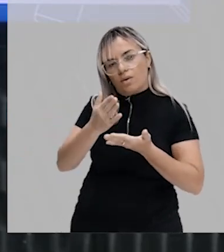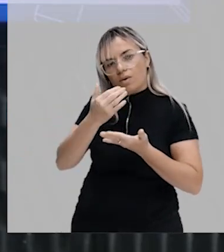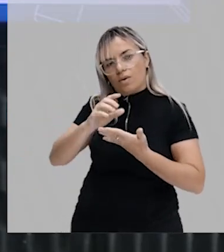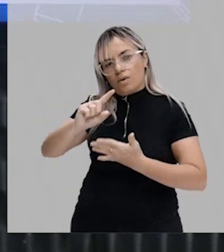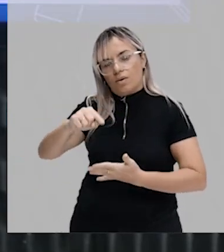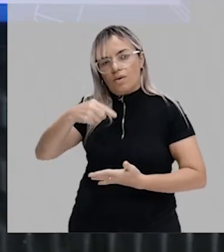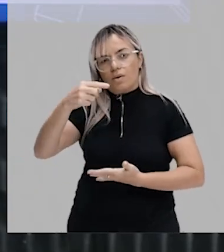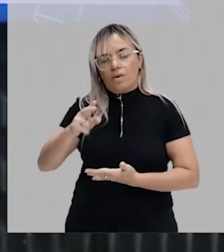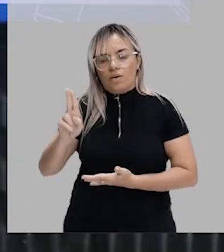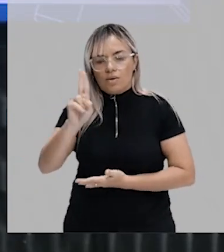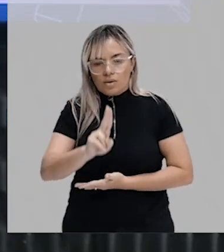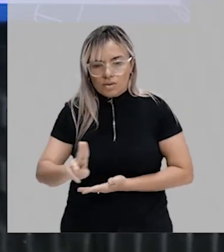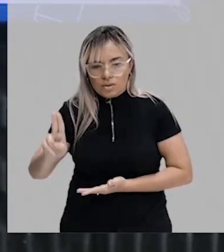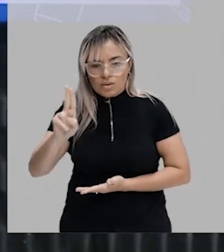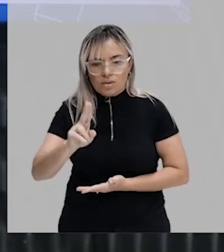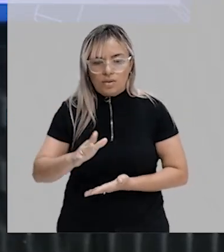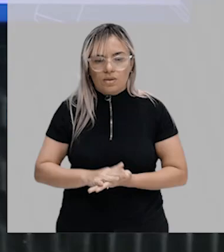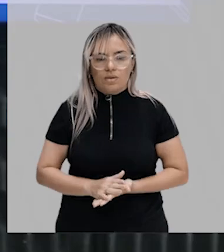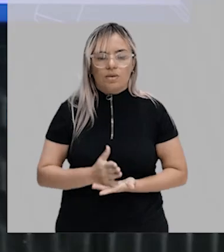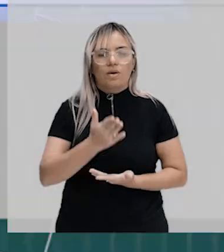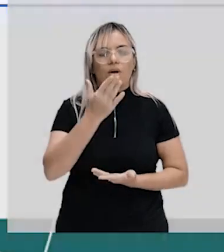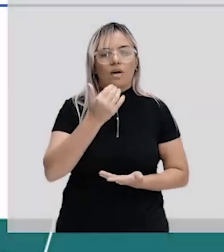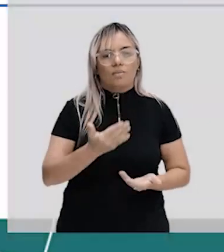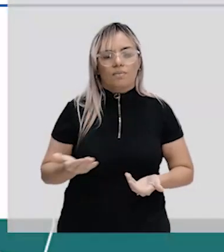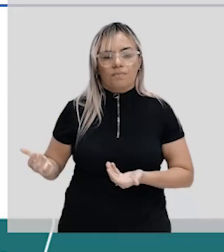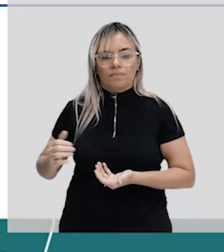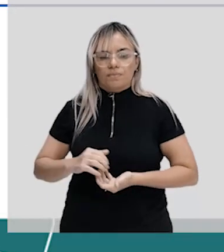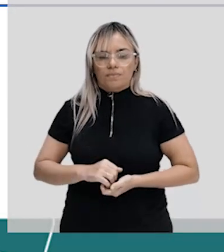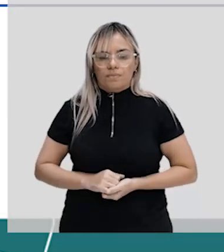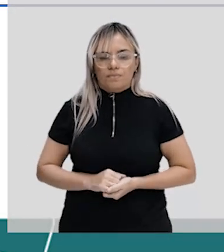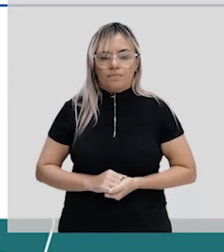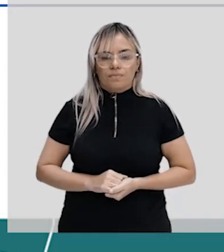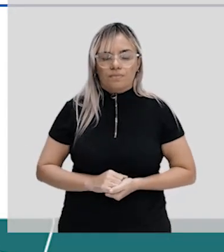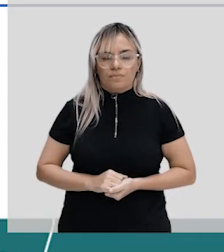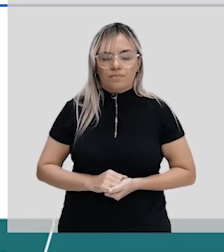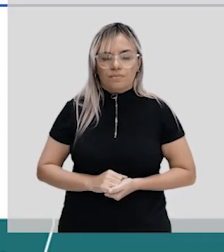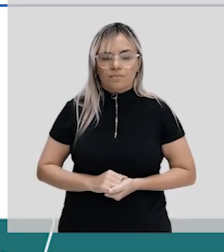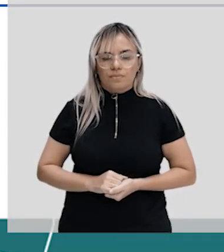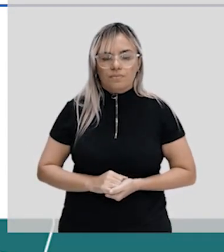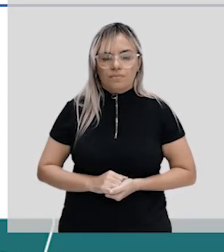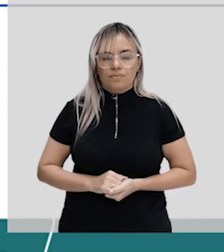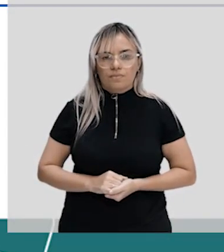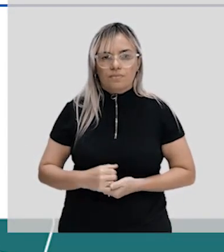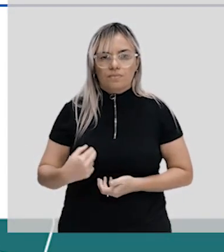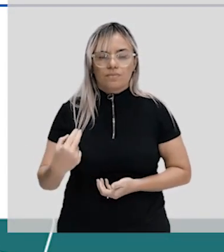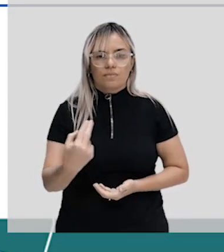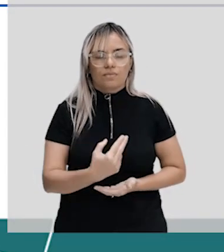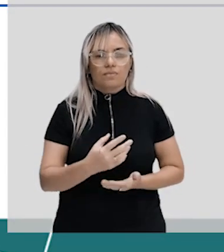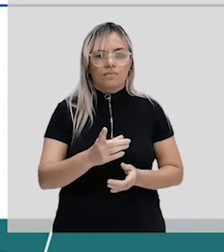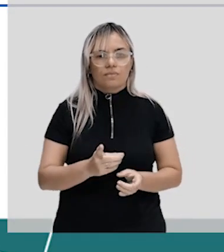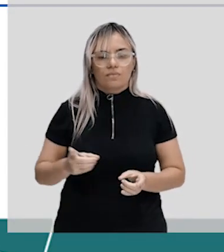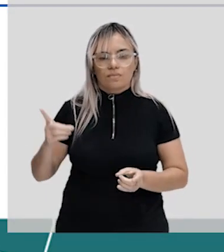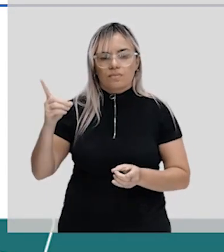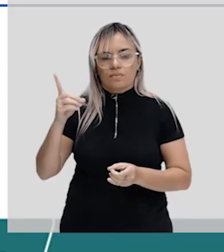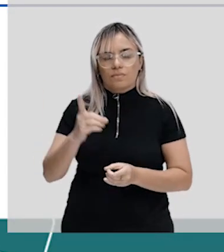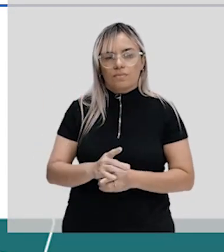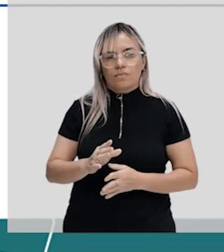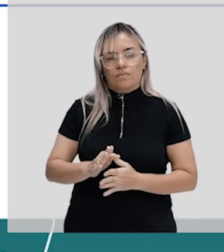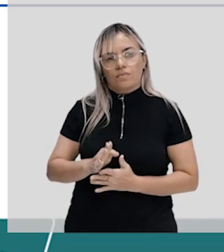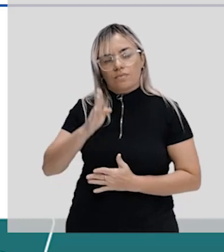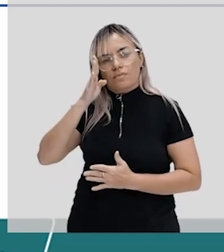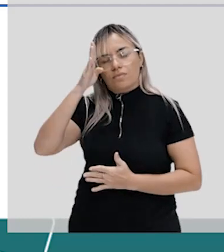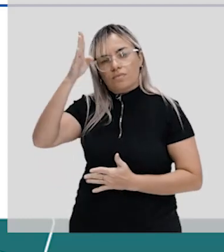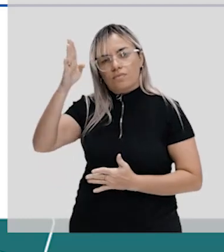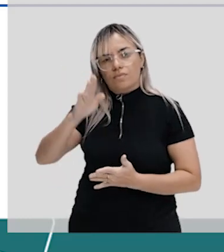depois pode ser usado como alimento pelo micro-organismo. Então, nós encontramos esses micro-organismos principalmente